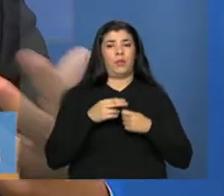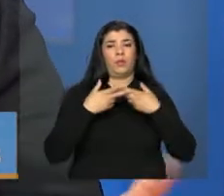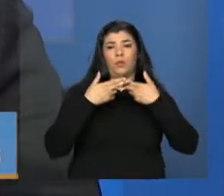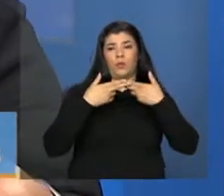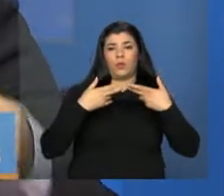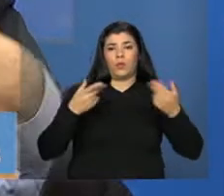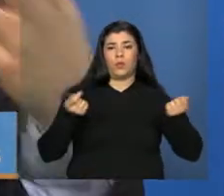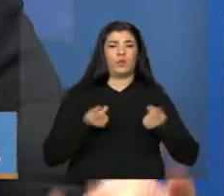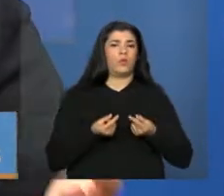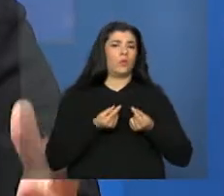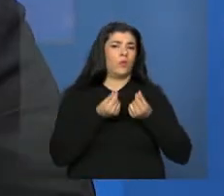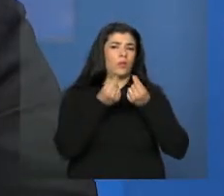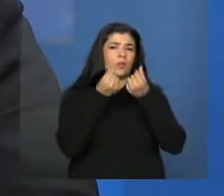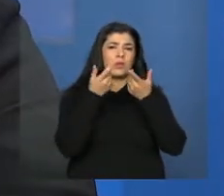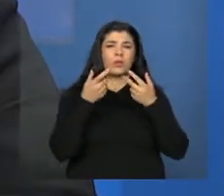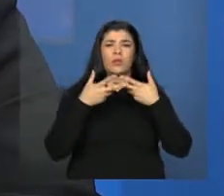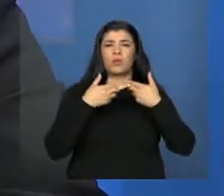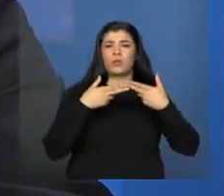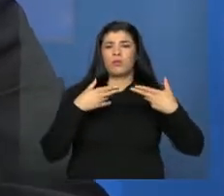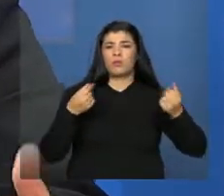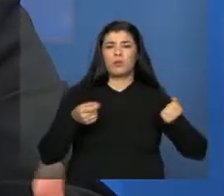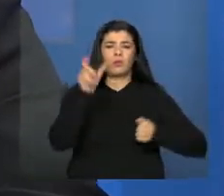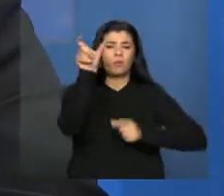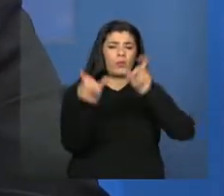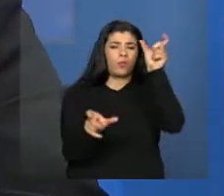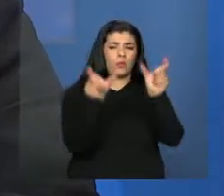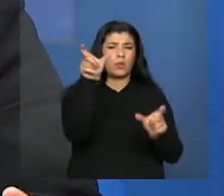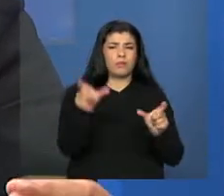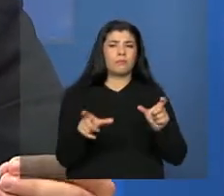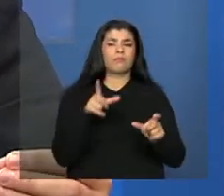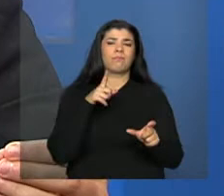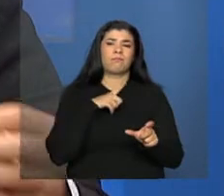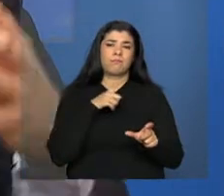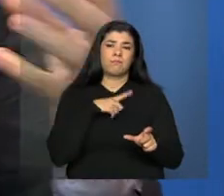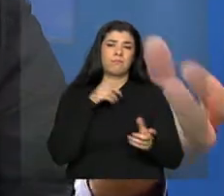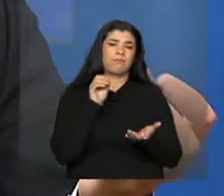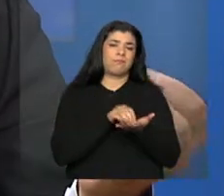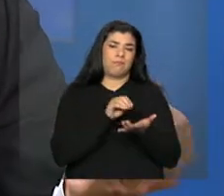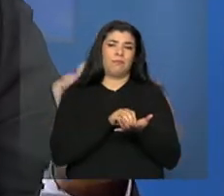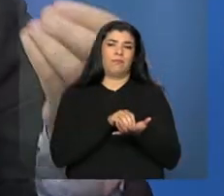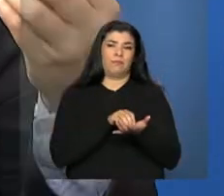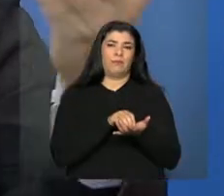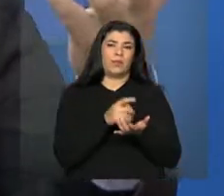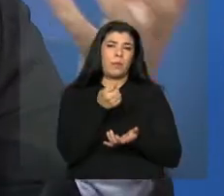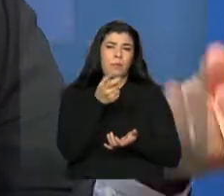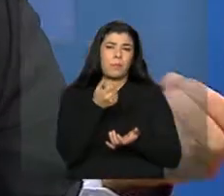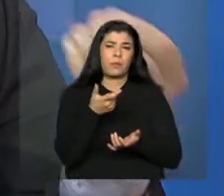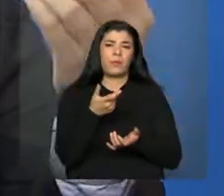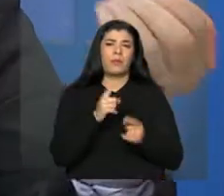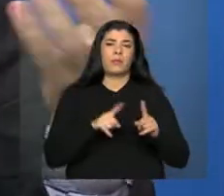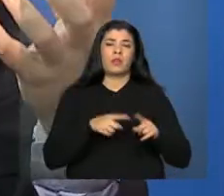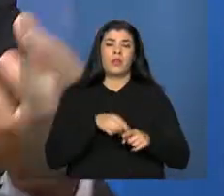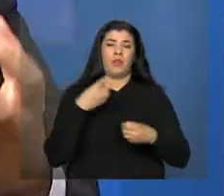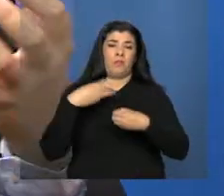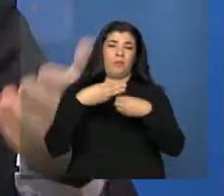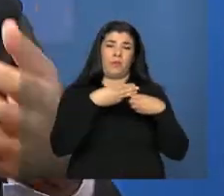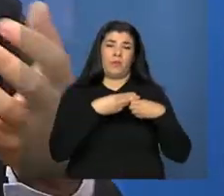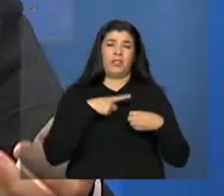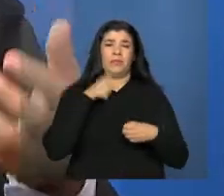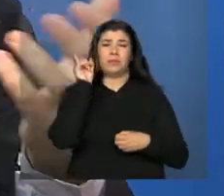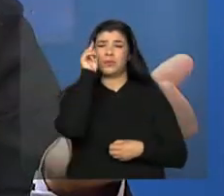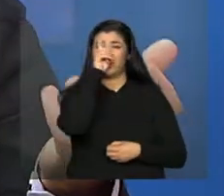seja financeiro, seja natural, escasso. Como tal, os municípios, eles têm dificuldades, os estados, se